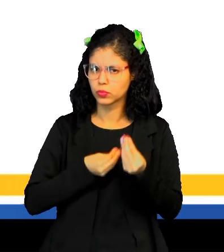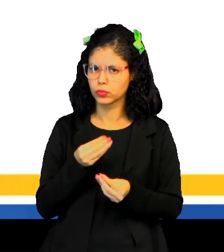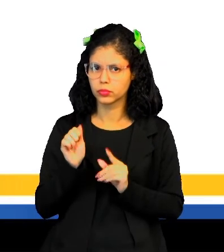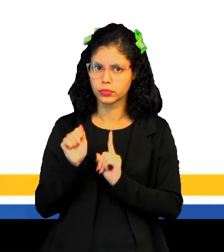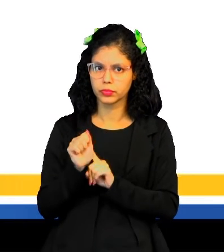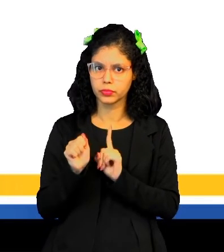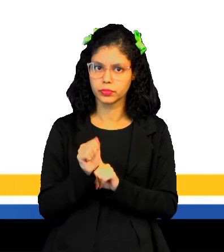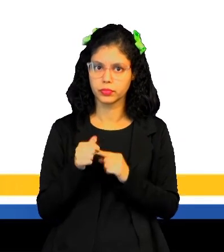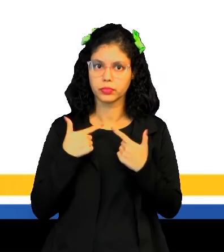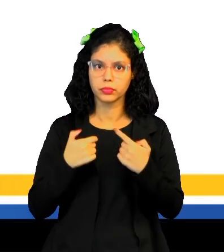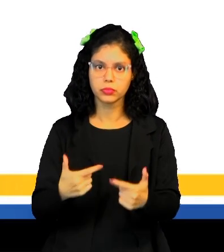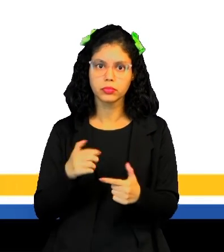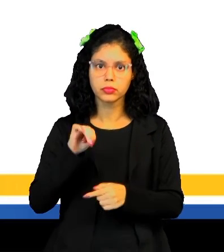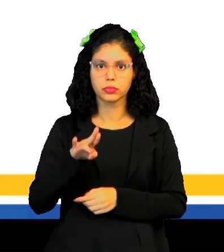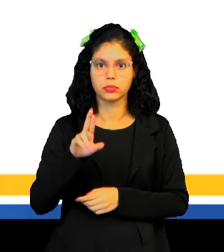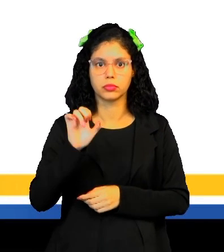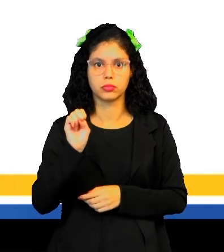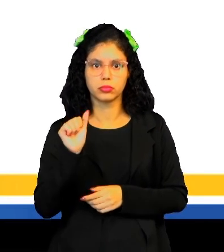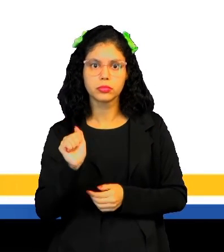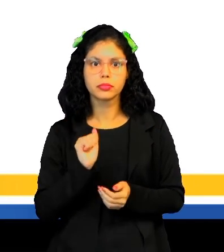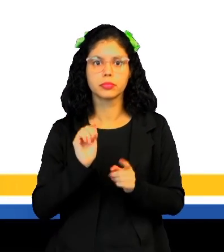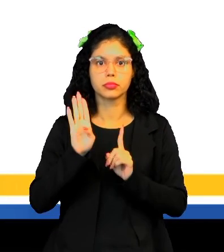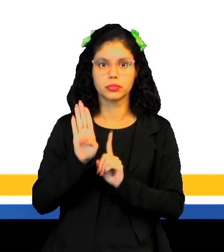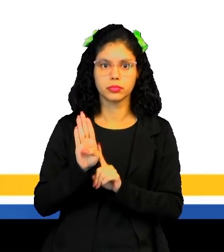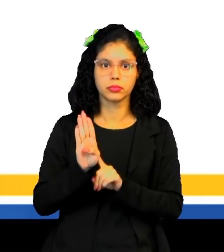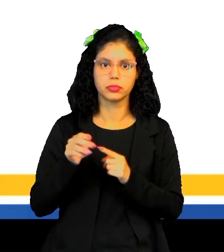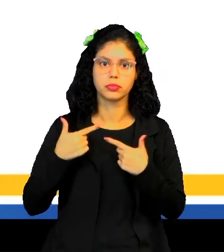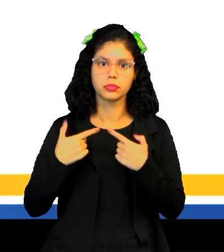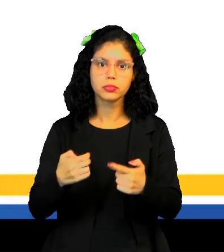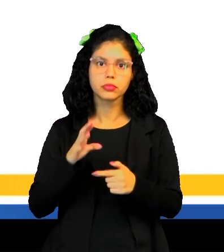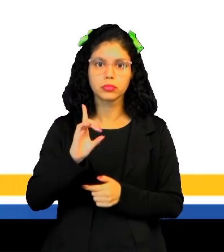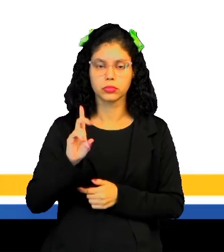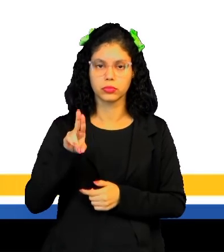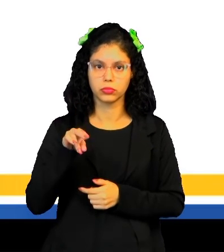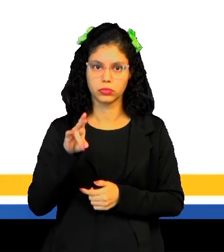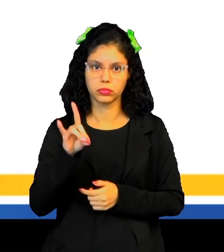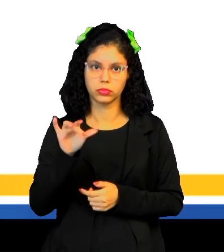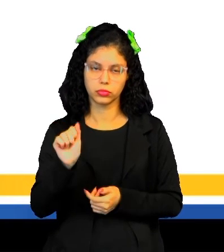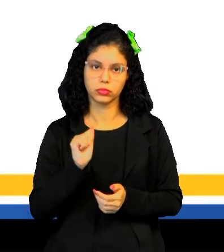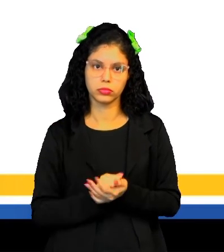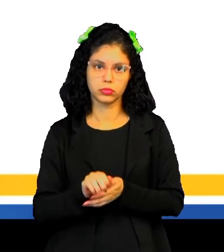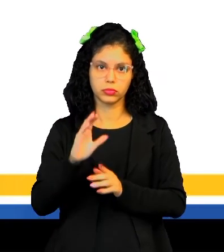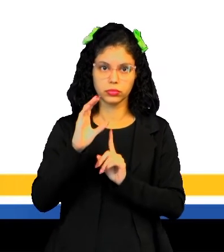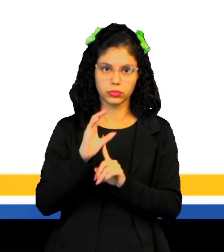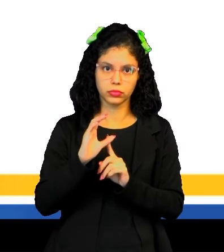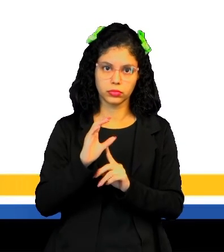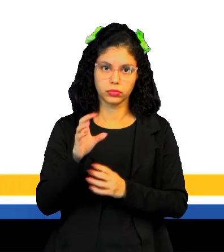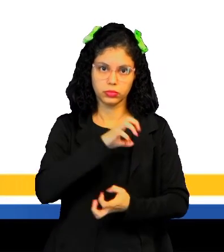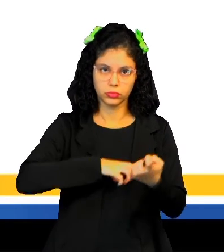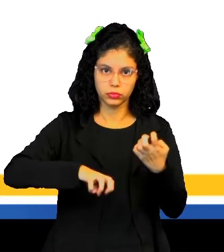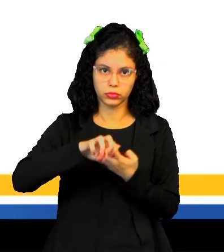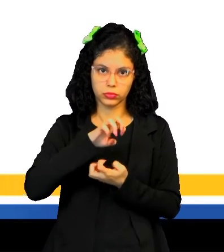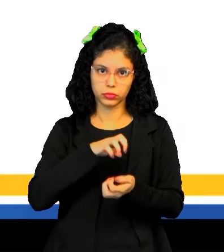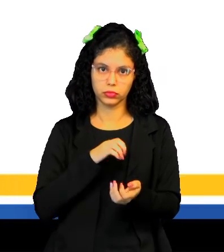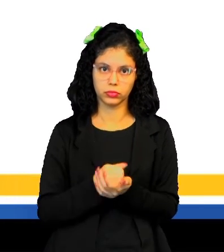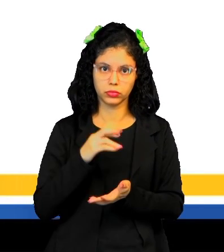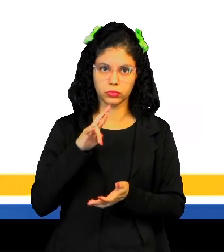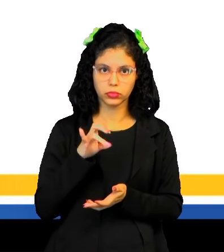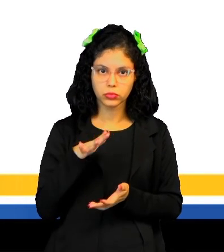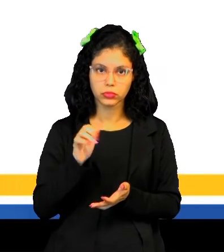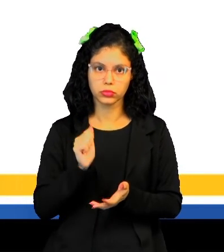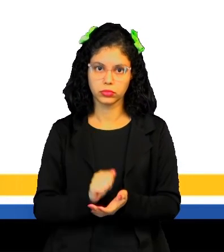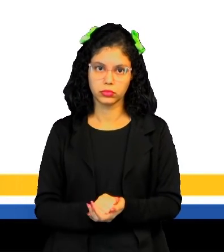Letra A. Guerra dos Emboabas. Letra B. Guerra de Canudos. Letra C. Revolta do